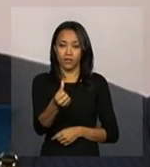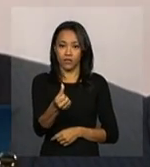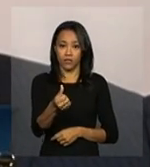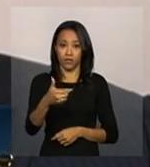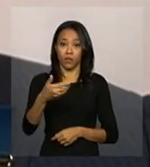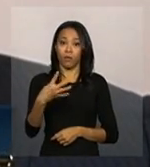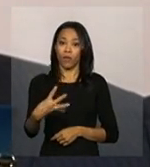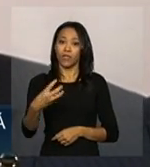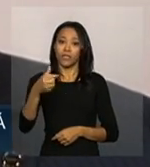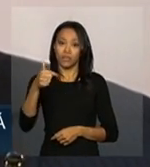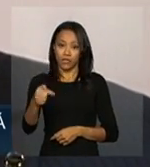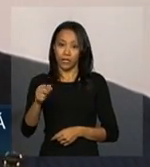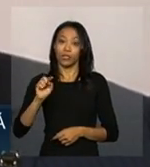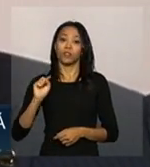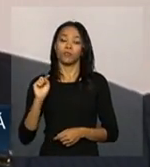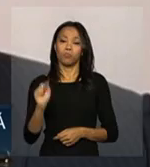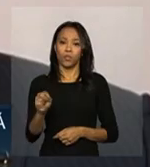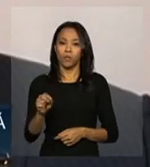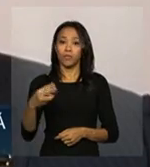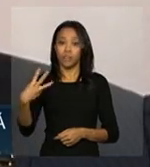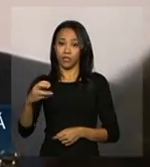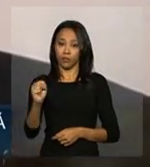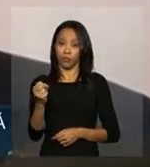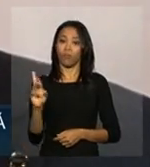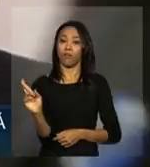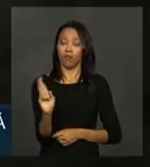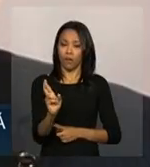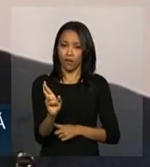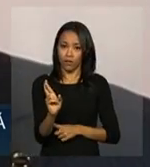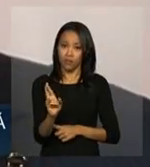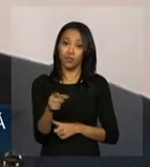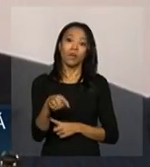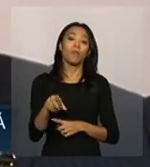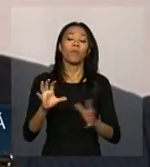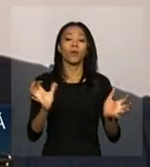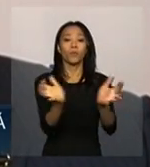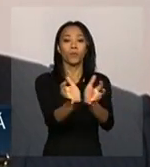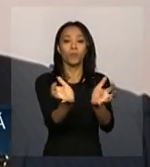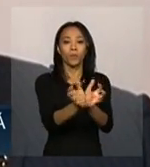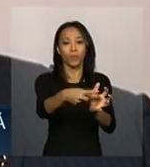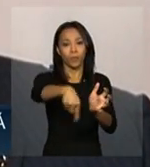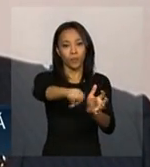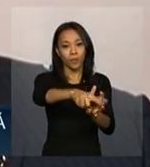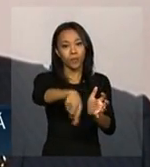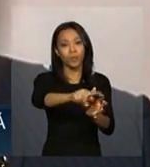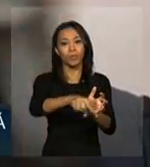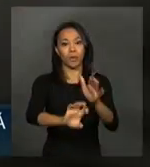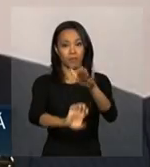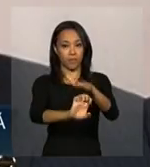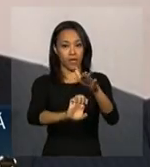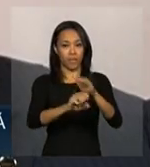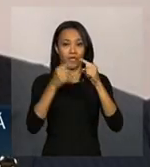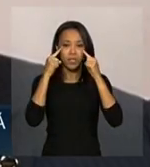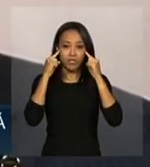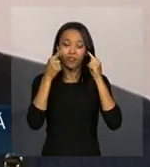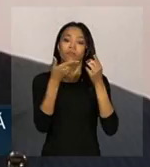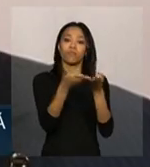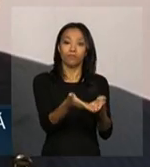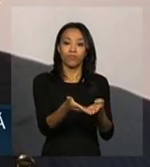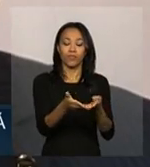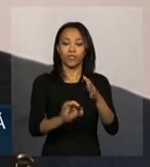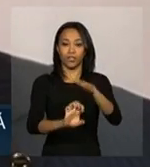,038,00 para o consórcio formado pela empresa chinesa State Grid,